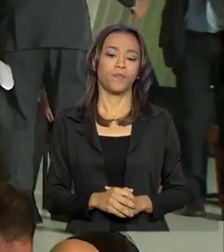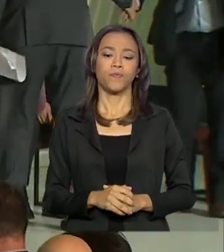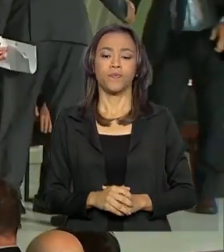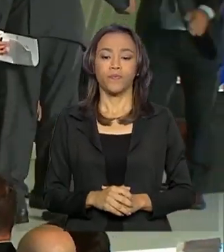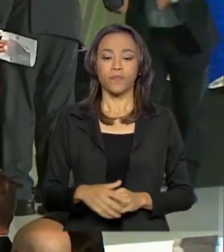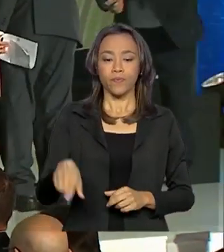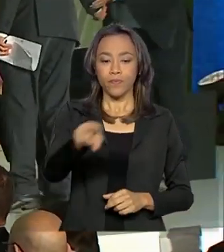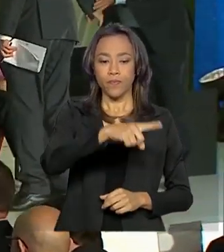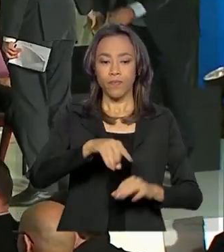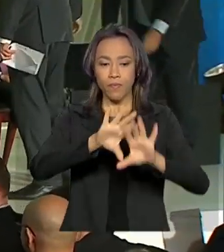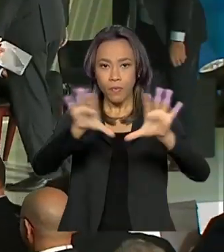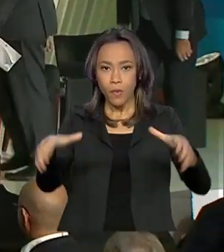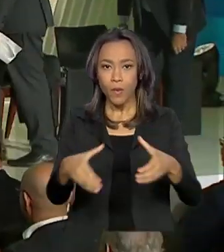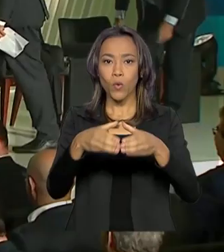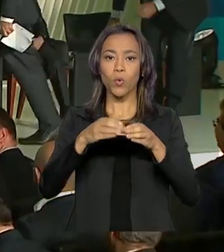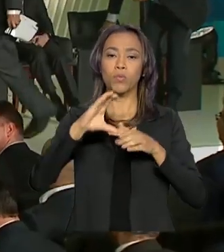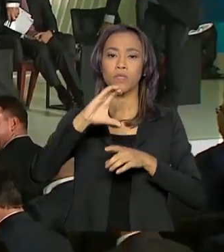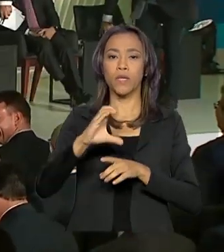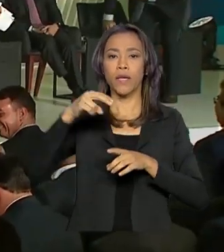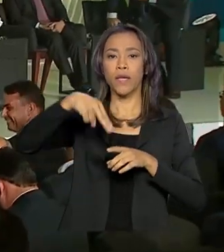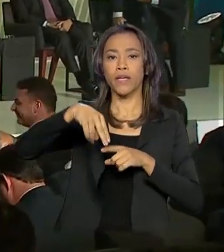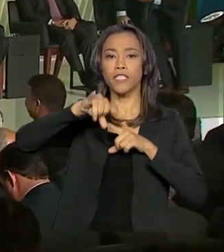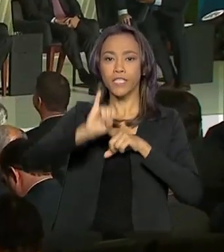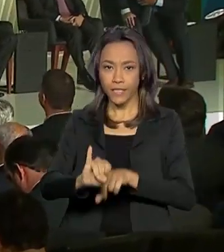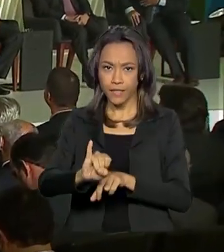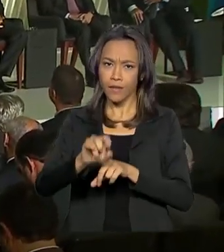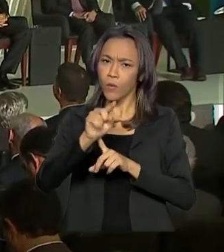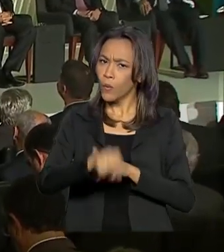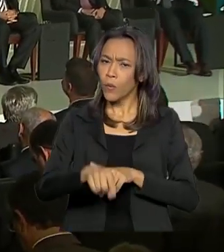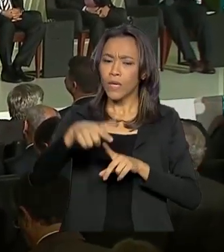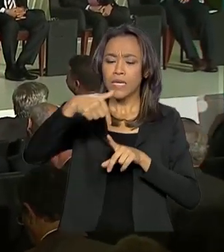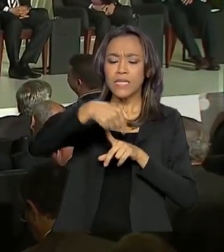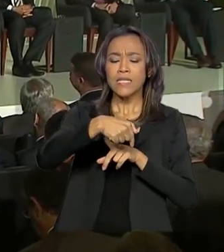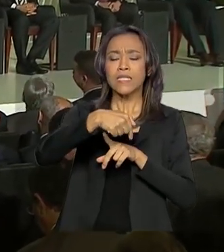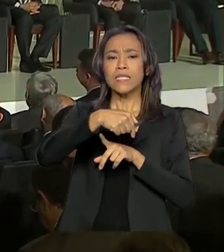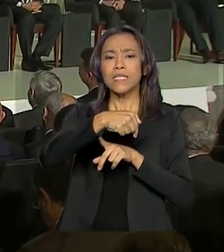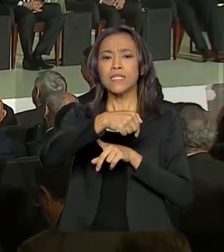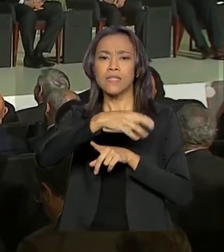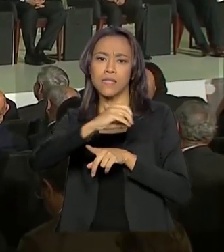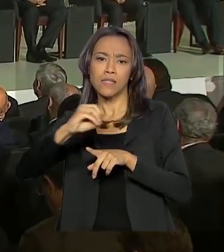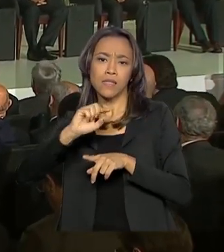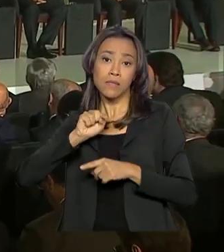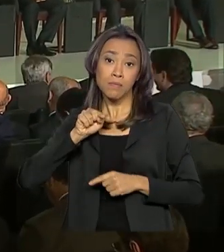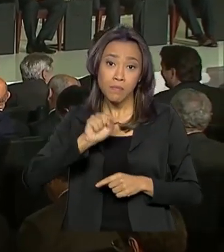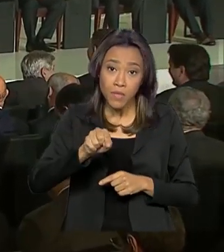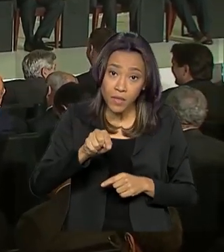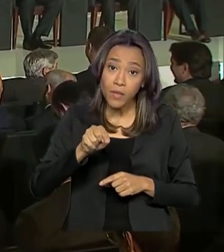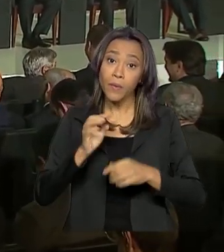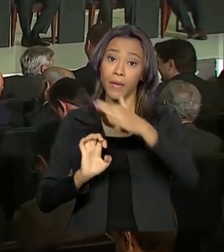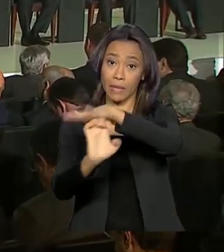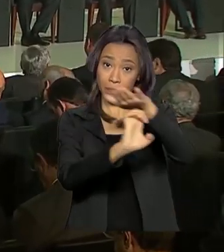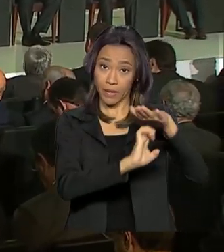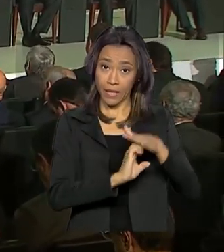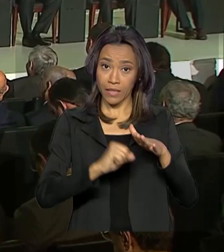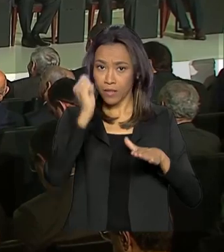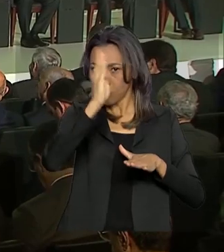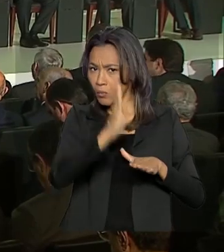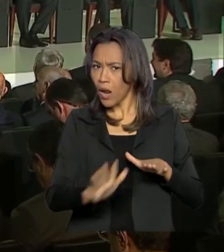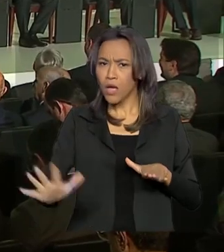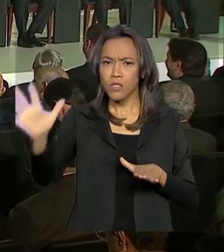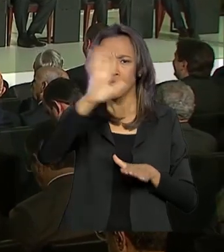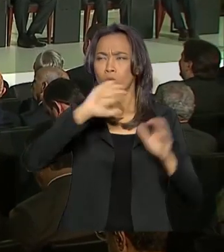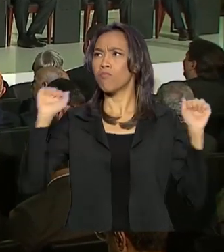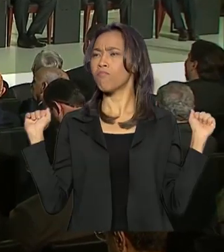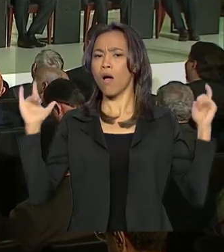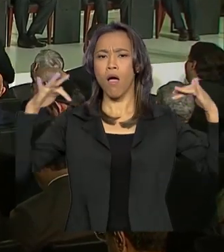Confederação Nacional da Indústria representa 700 mil empresas de todo o país. O encontro em Brasília